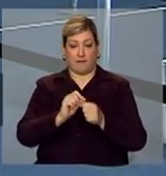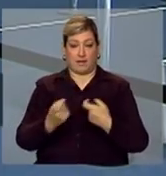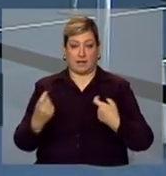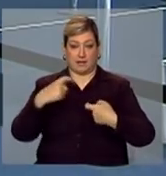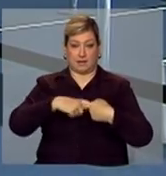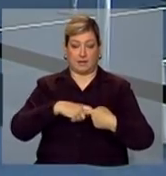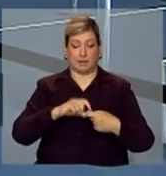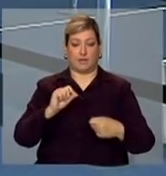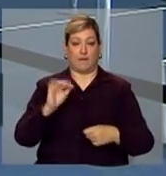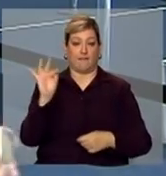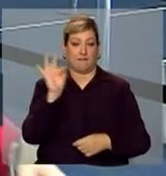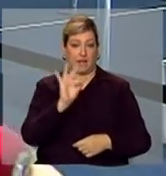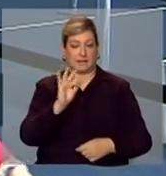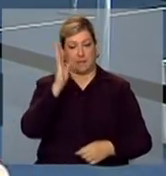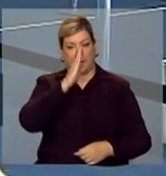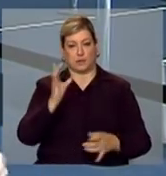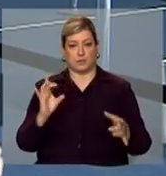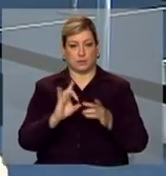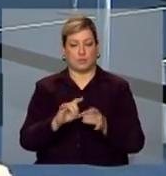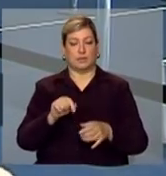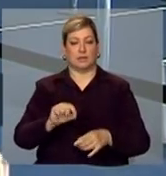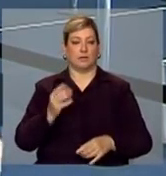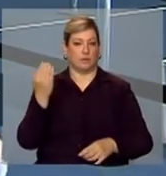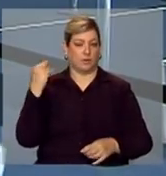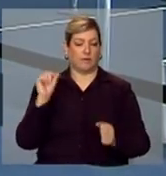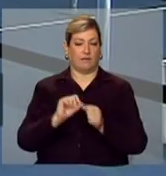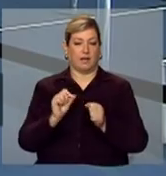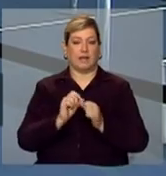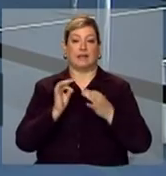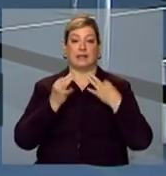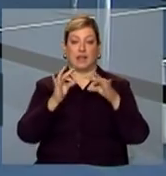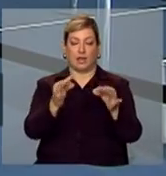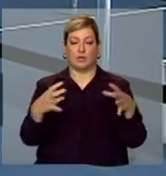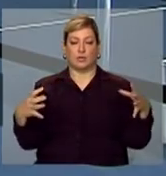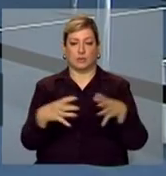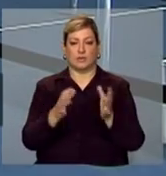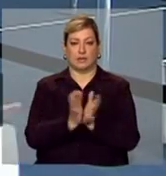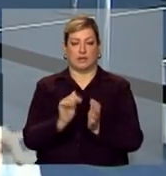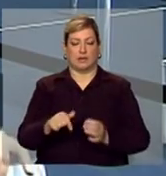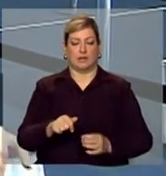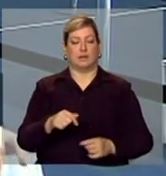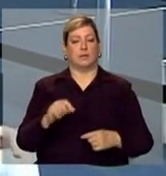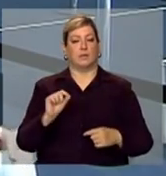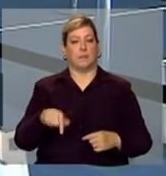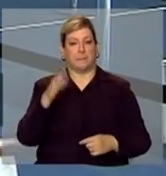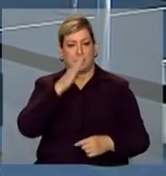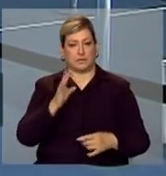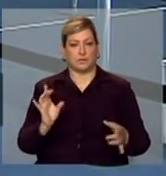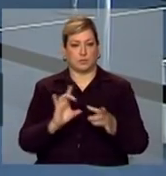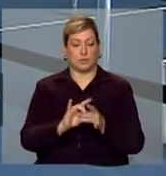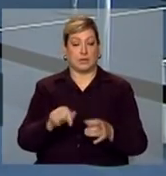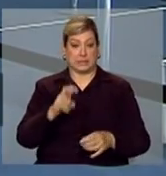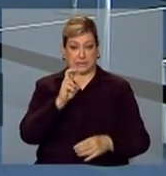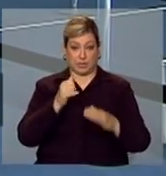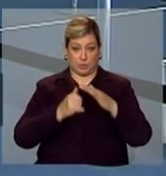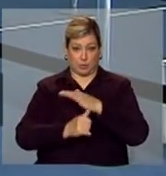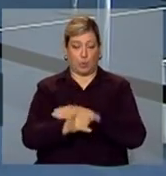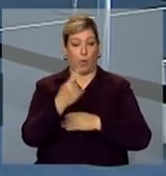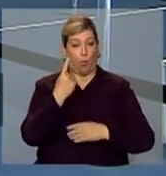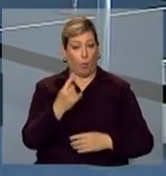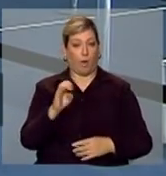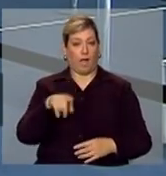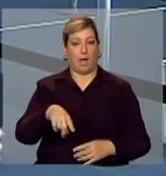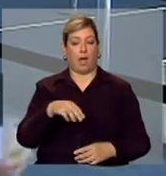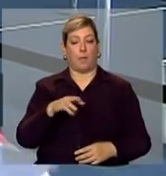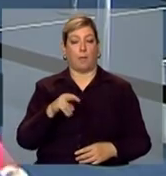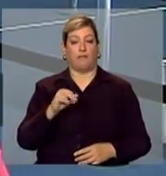em 2008, que transferiu a tecnologia necessária ao Brasil. Dos cinco submarinos, um será movido à